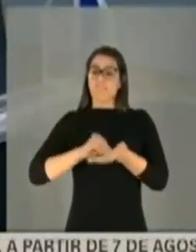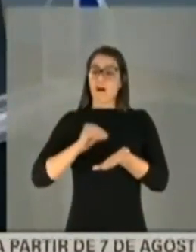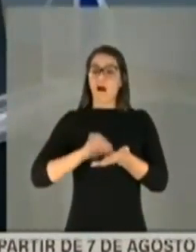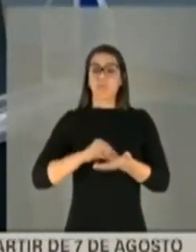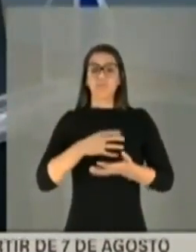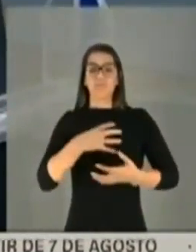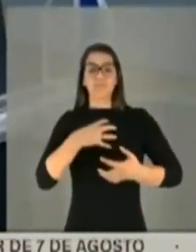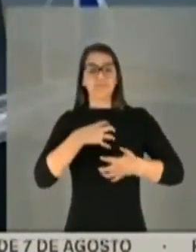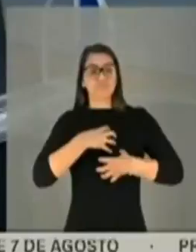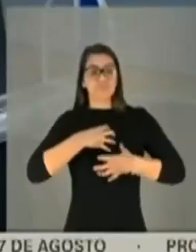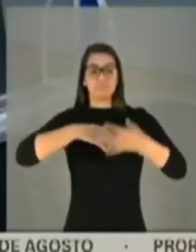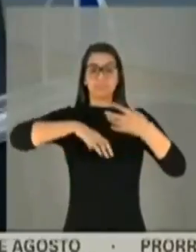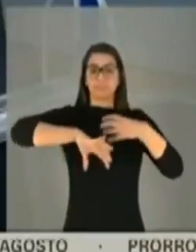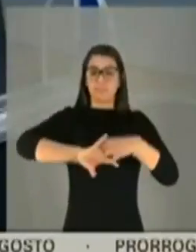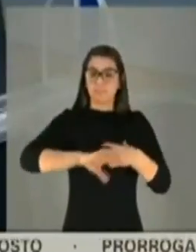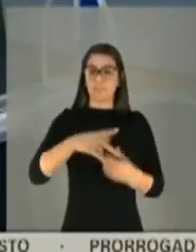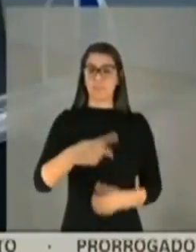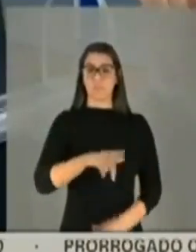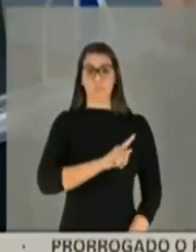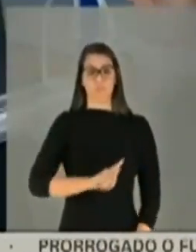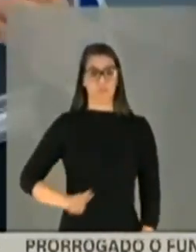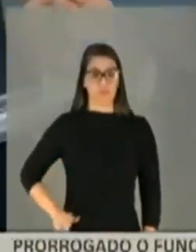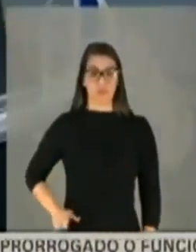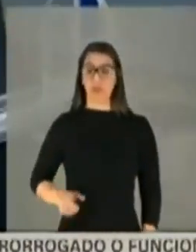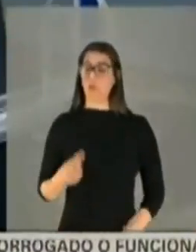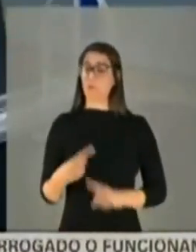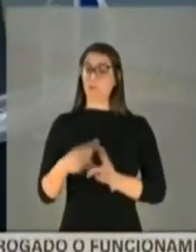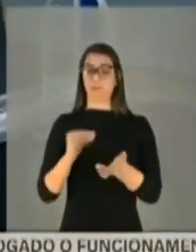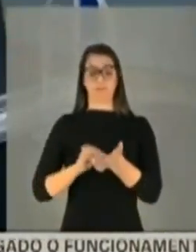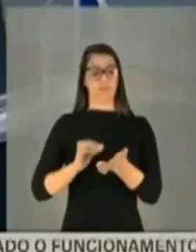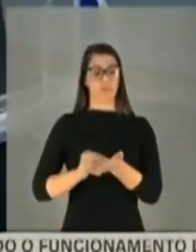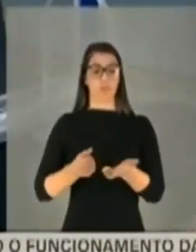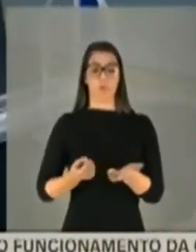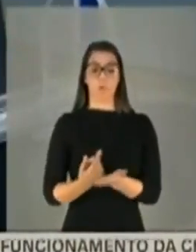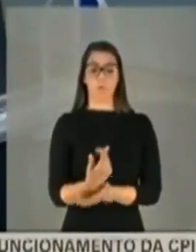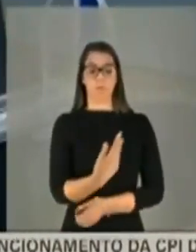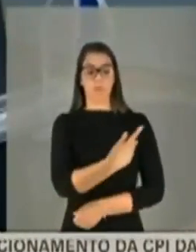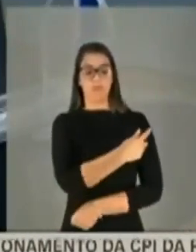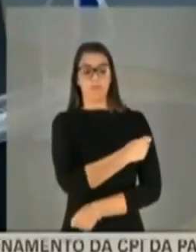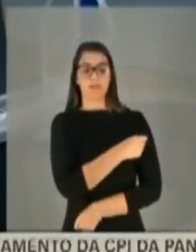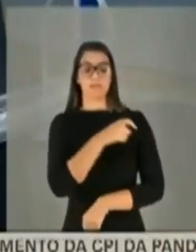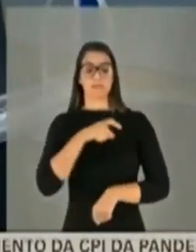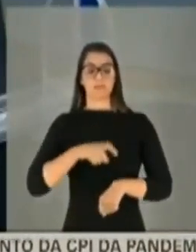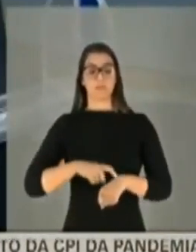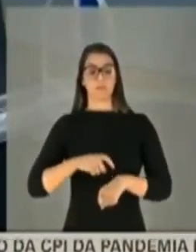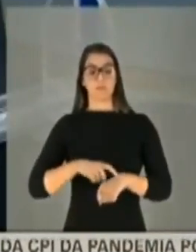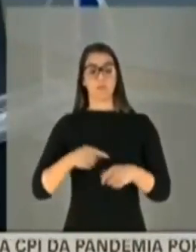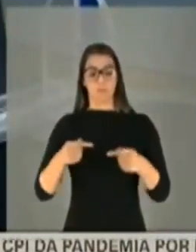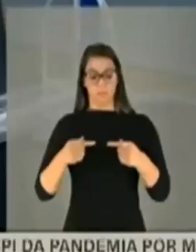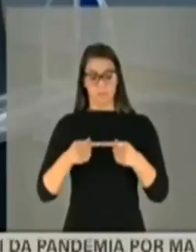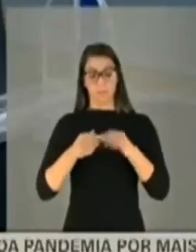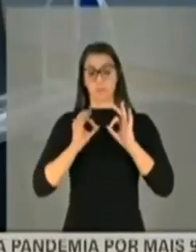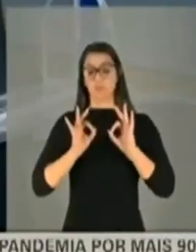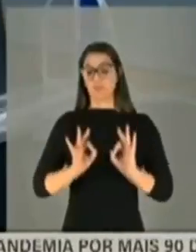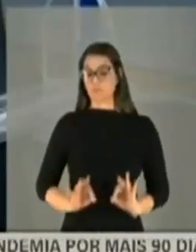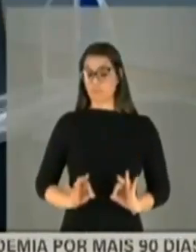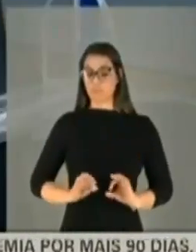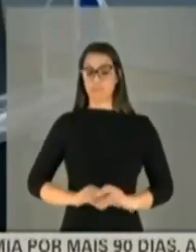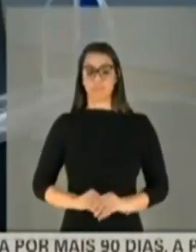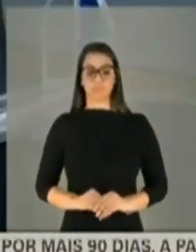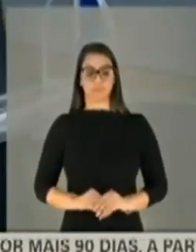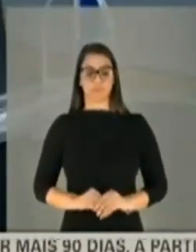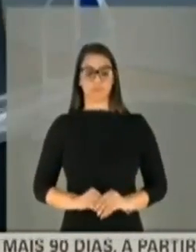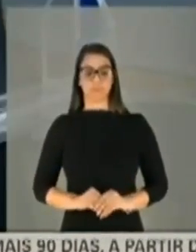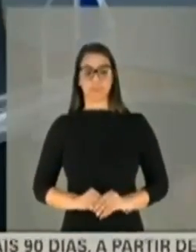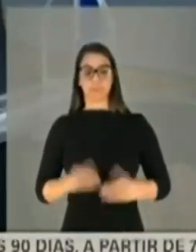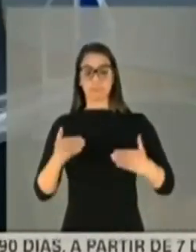desse governo, por não ter adquirido as vacinas no momento adequado, e o